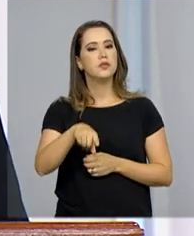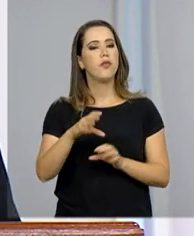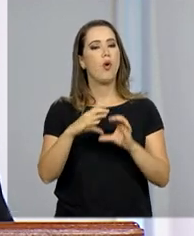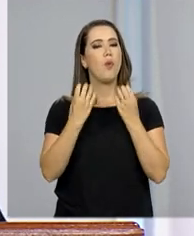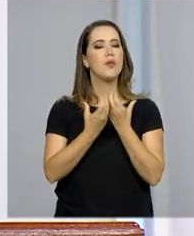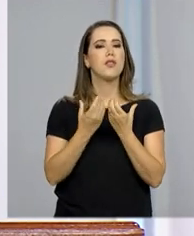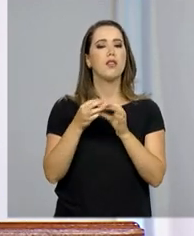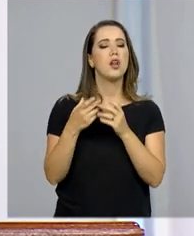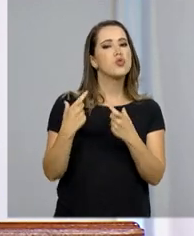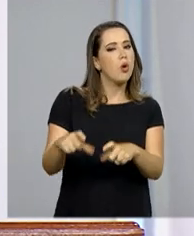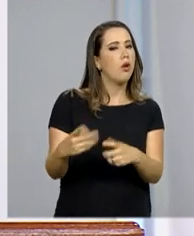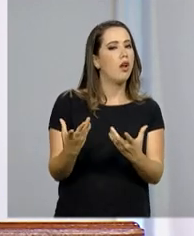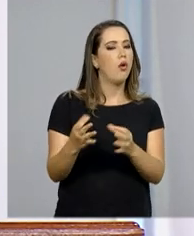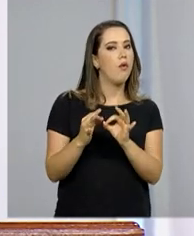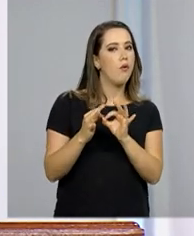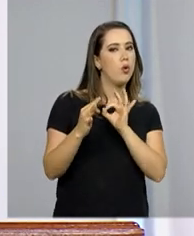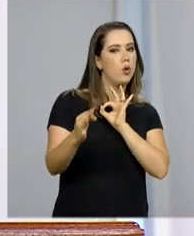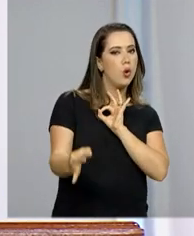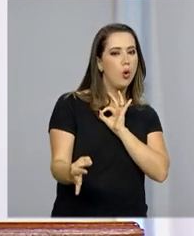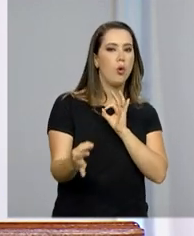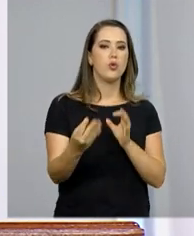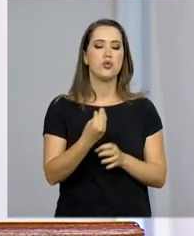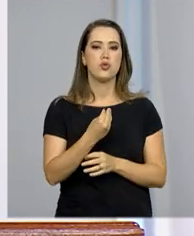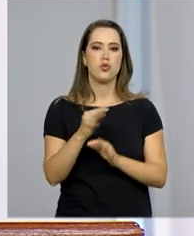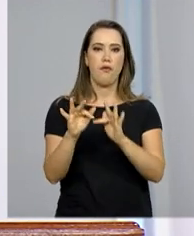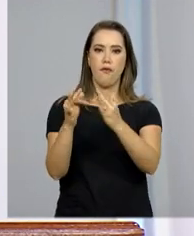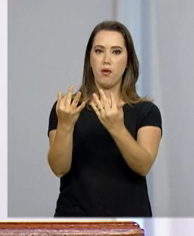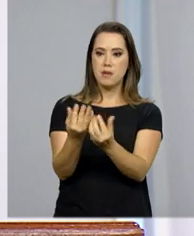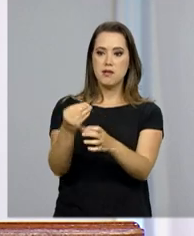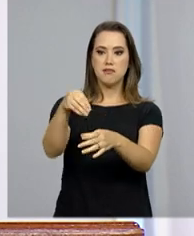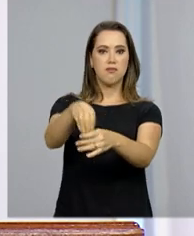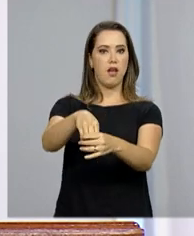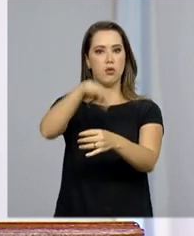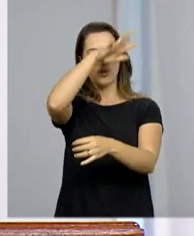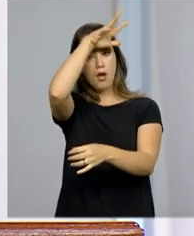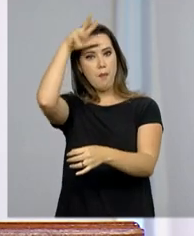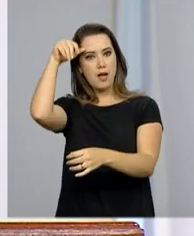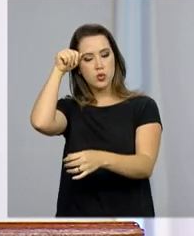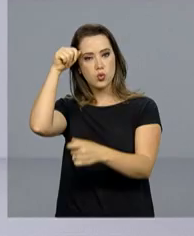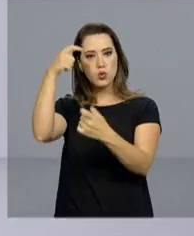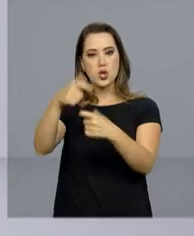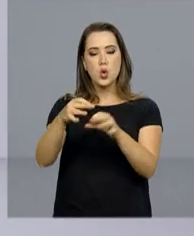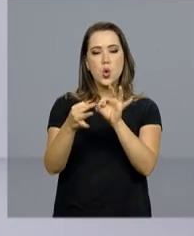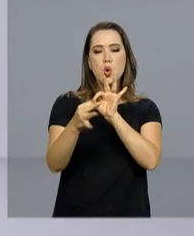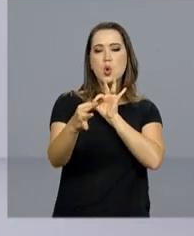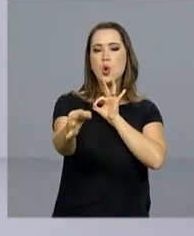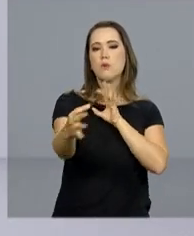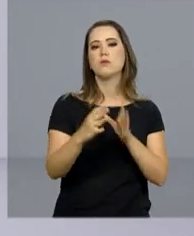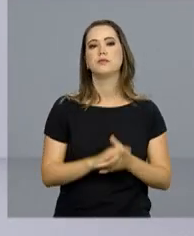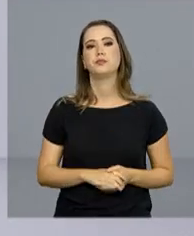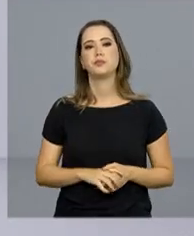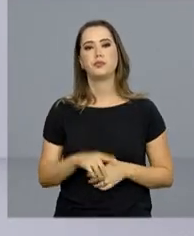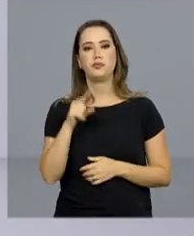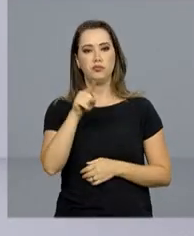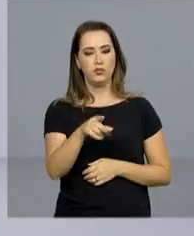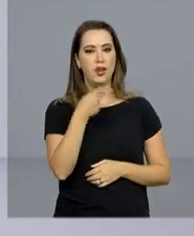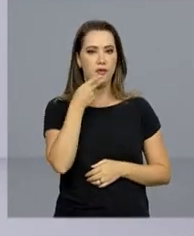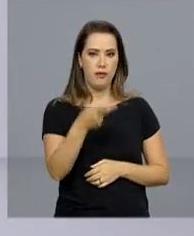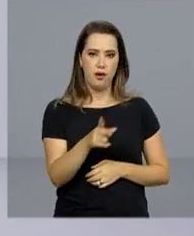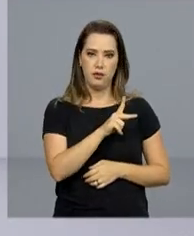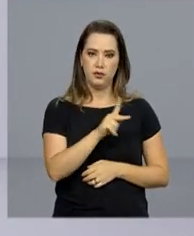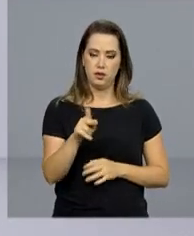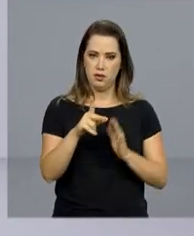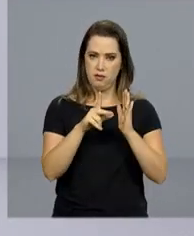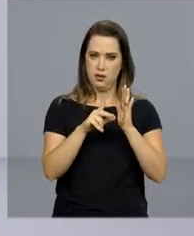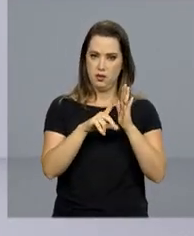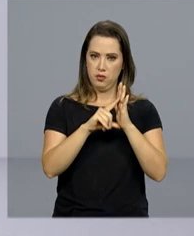dispersas na Amazônia e em regiões remotas. Ainda durante o discurso